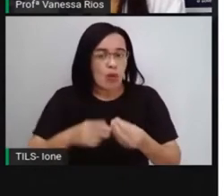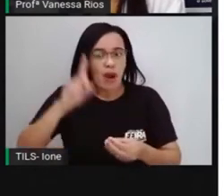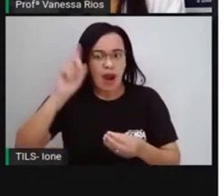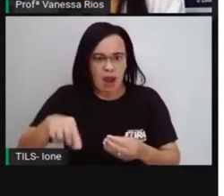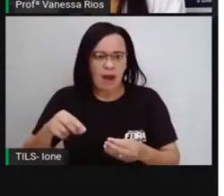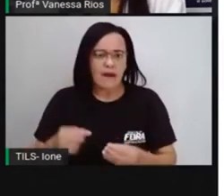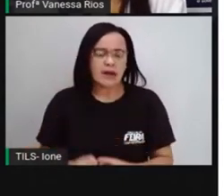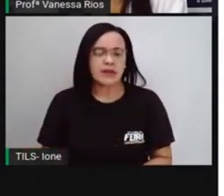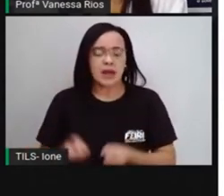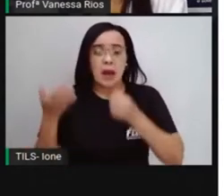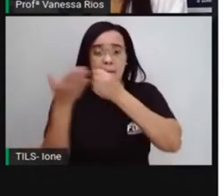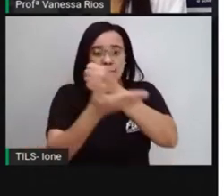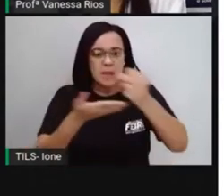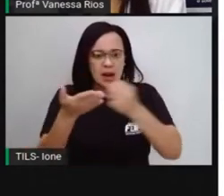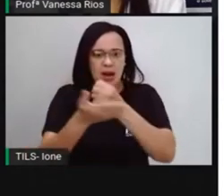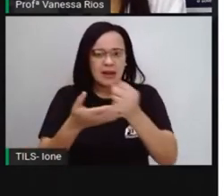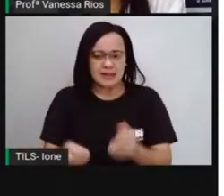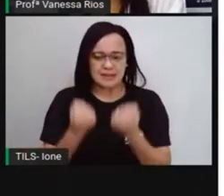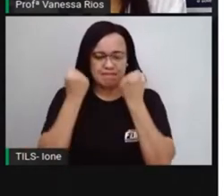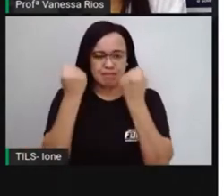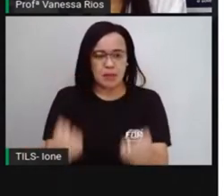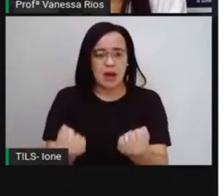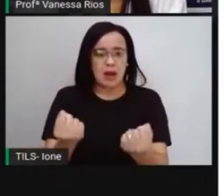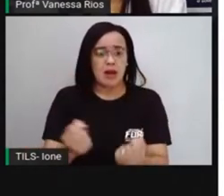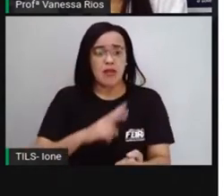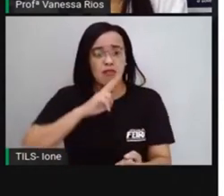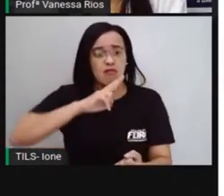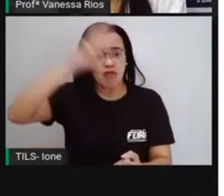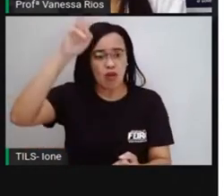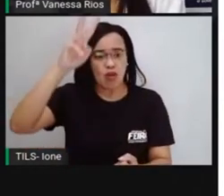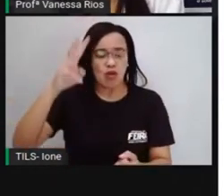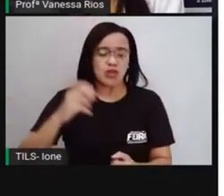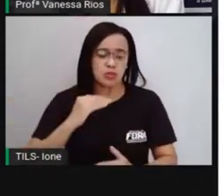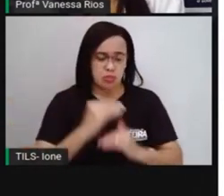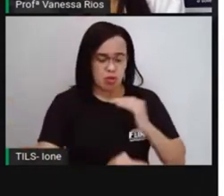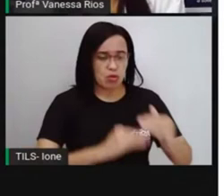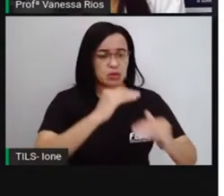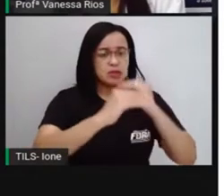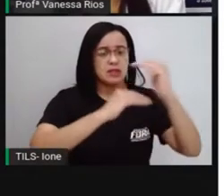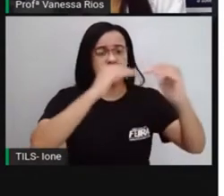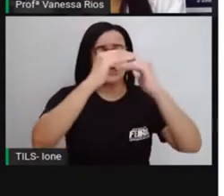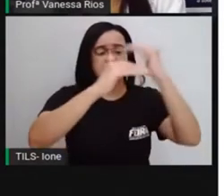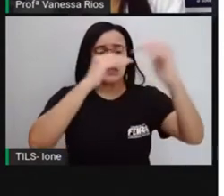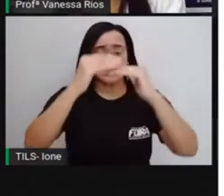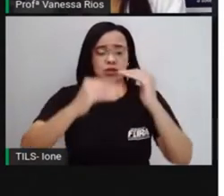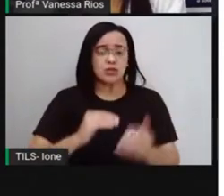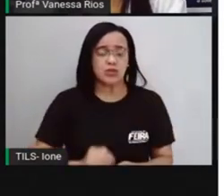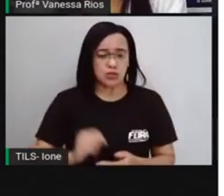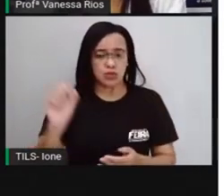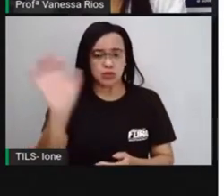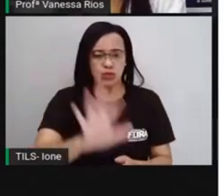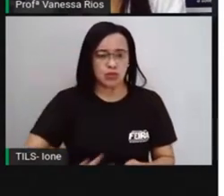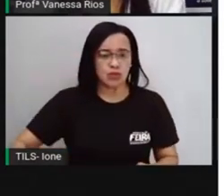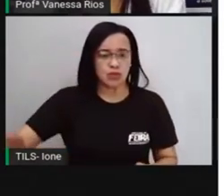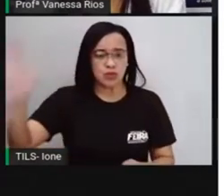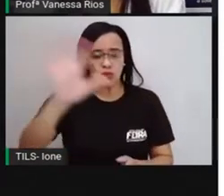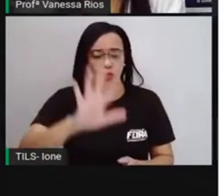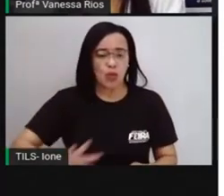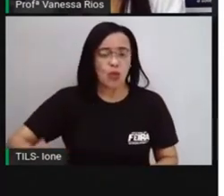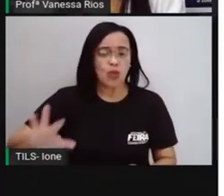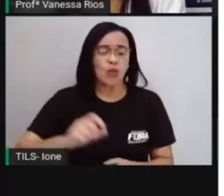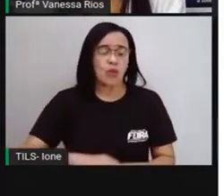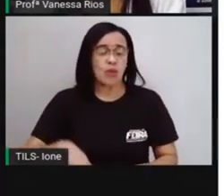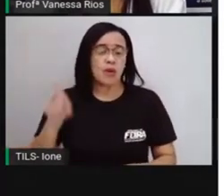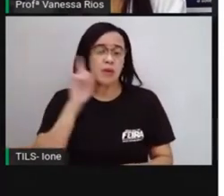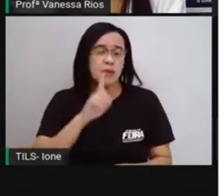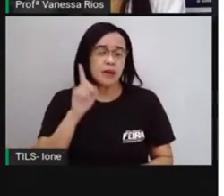exista aí uma força muito grande no processo de colonização do continente americano a partir do